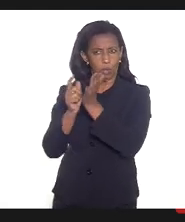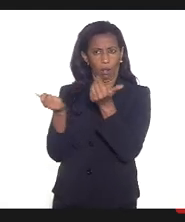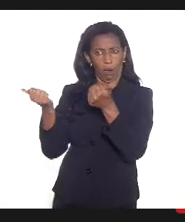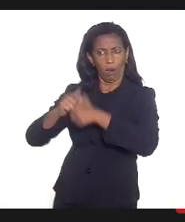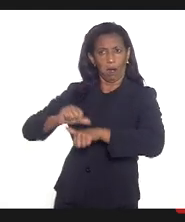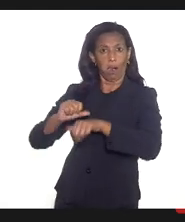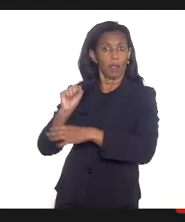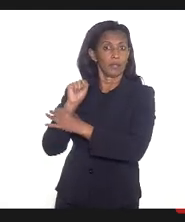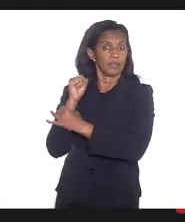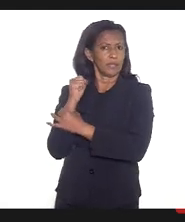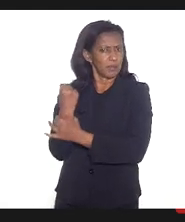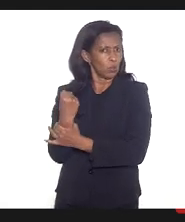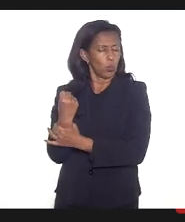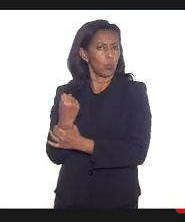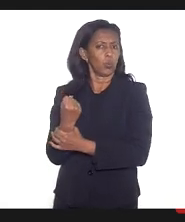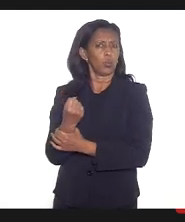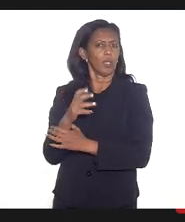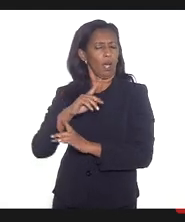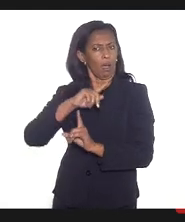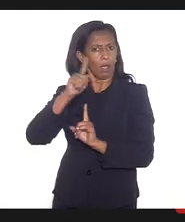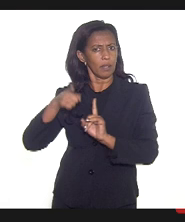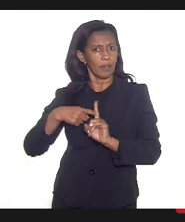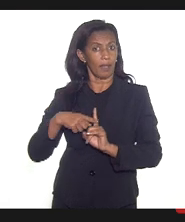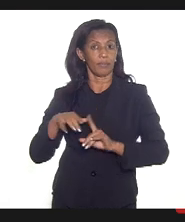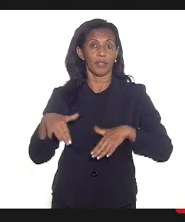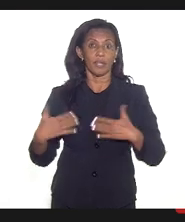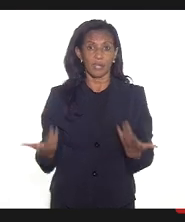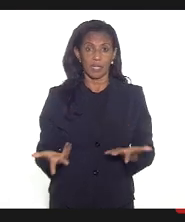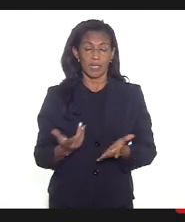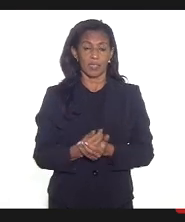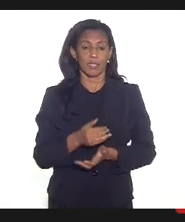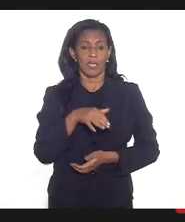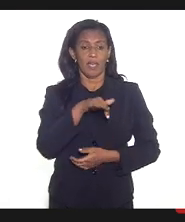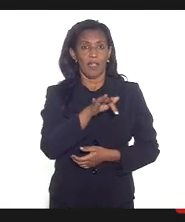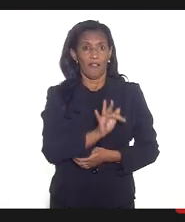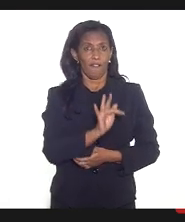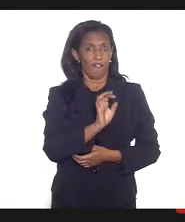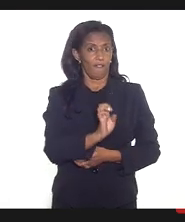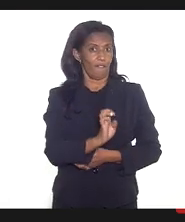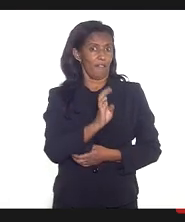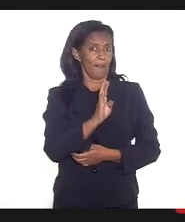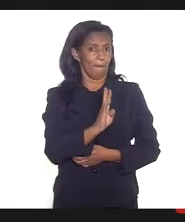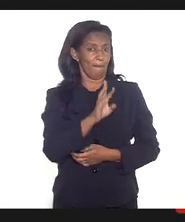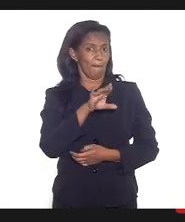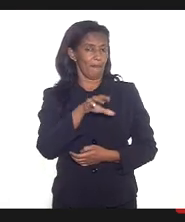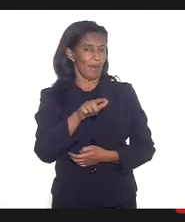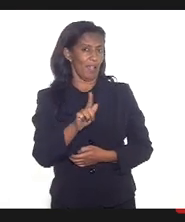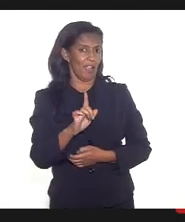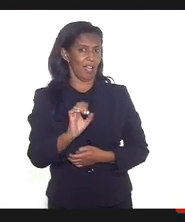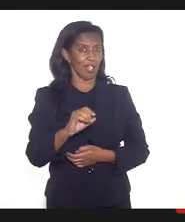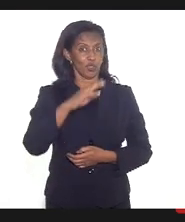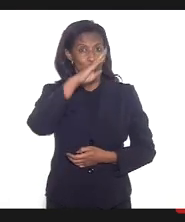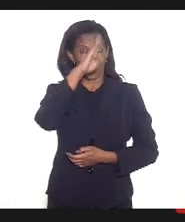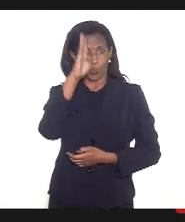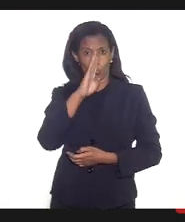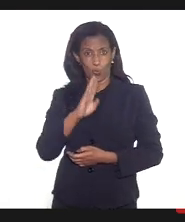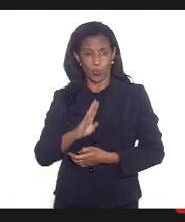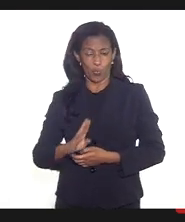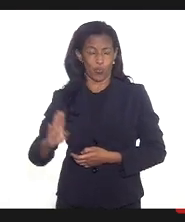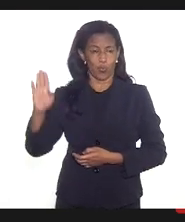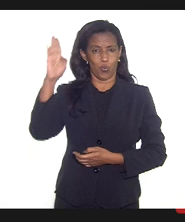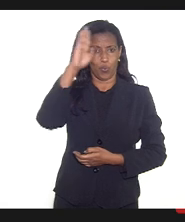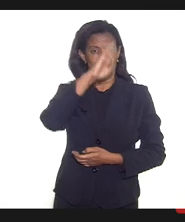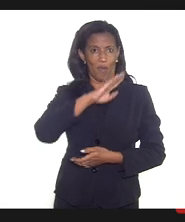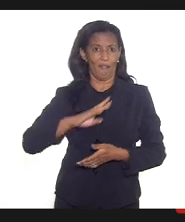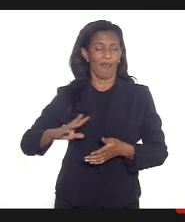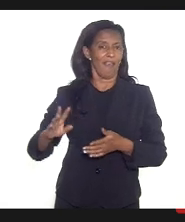segurança de que ela é segura em gestantes e assim a FEBRASCO, que é nossa federação brasileira das associações de